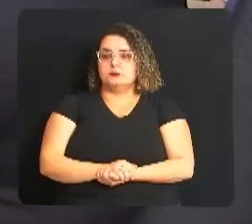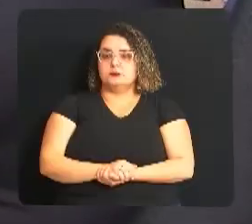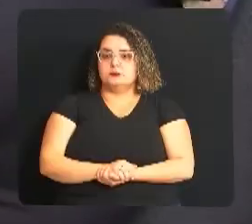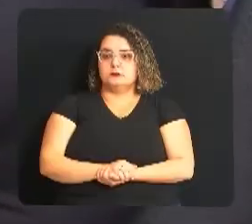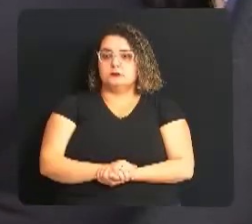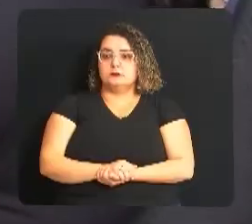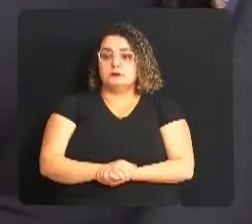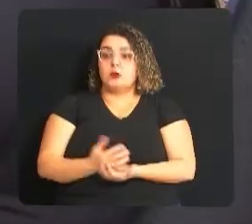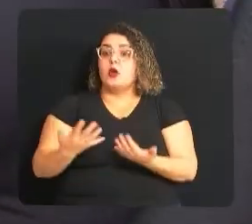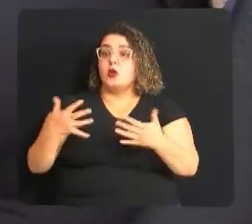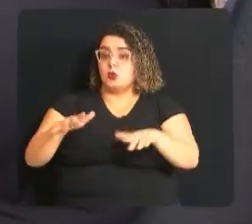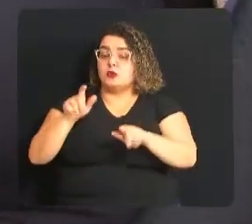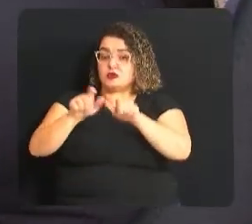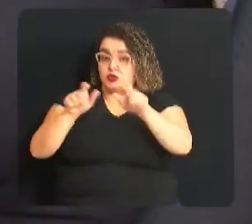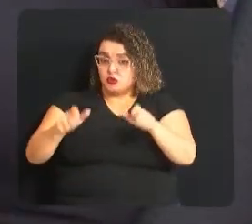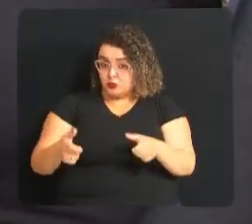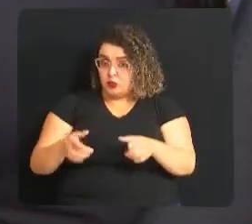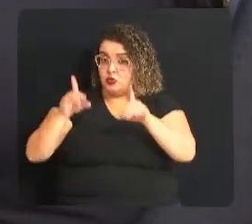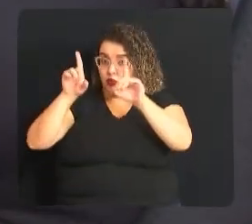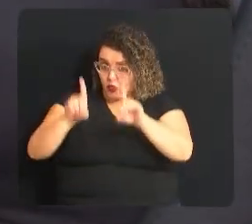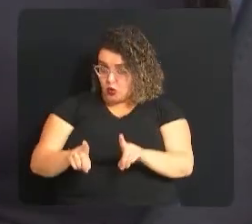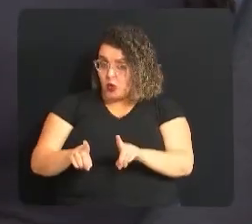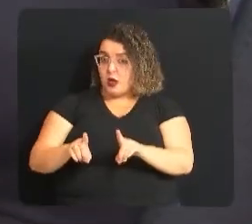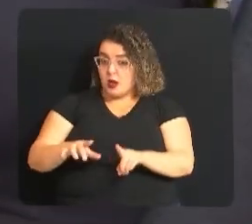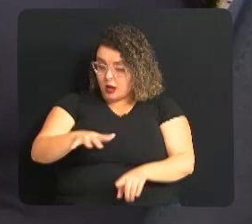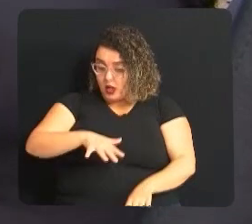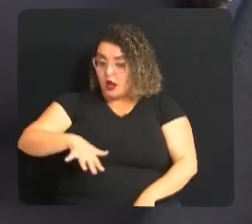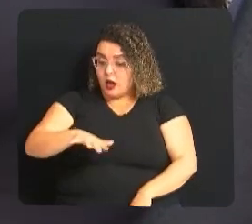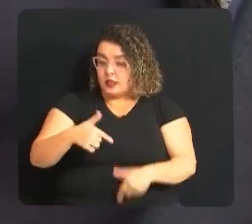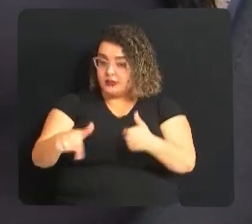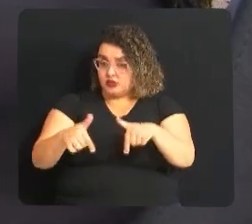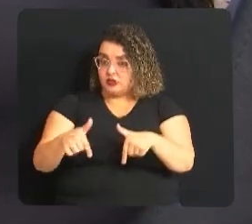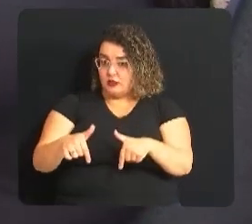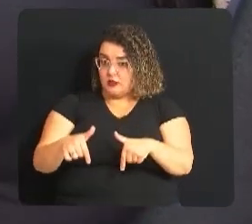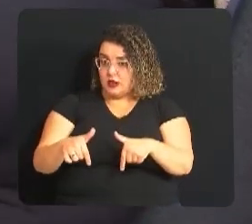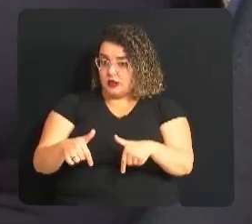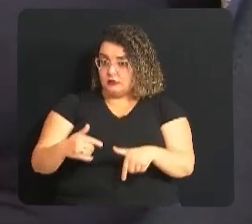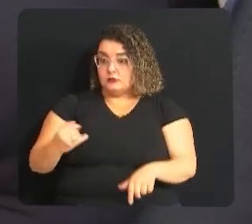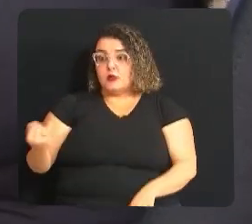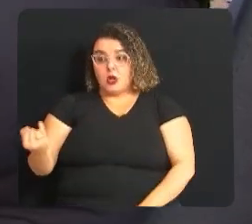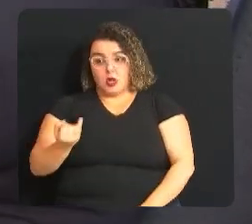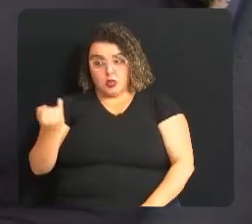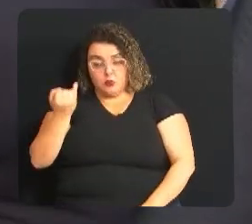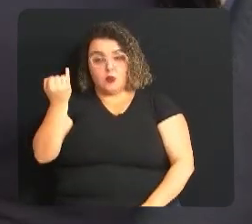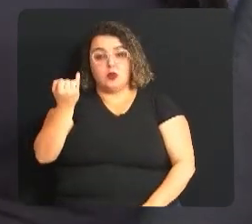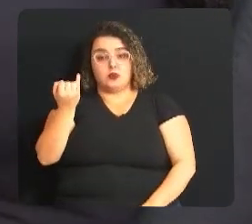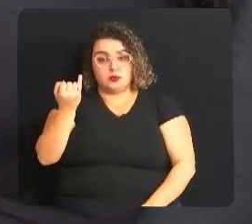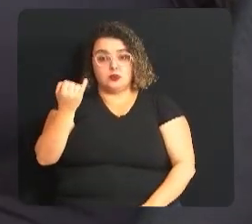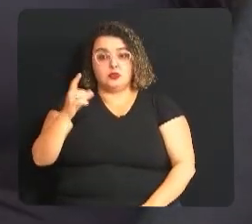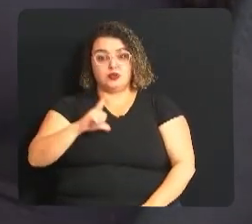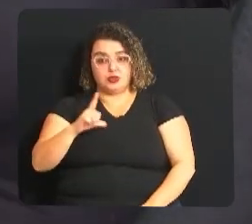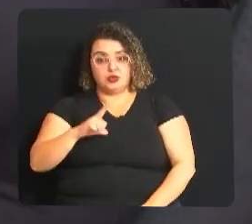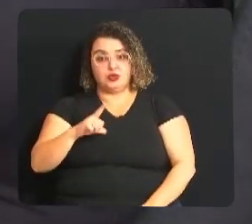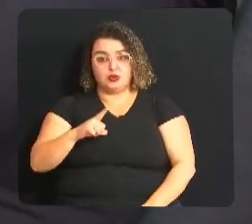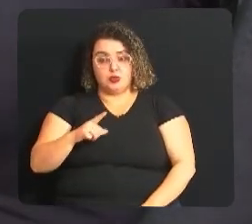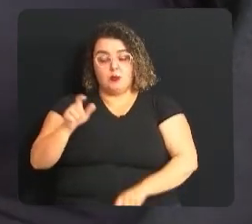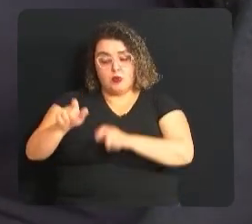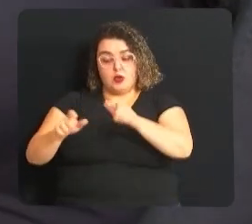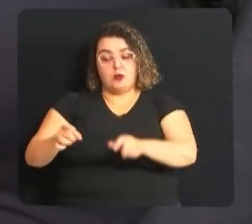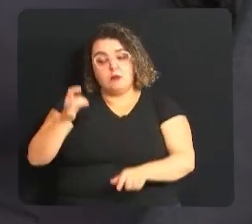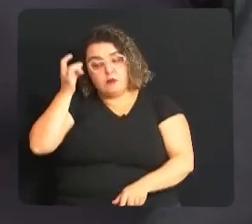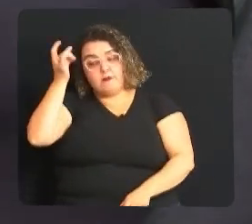Inclusão de pessoas com deficiência no mercado de trabalho, a importância de contar com o agente facilitador